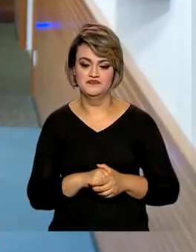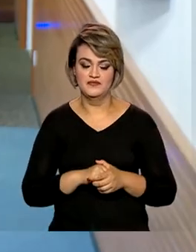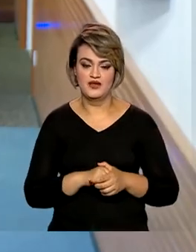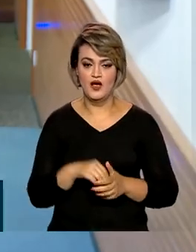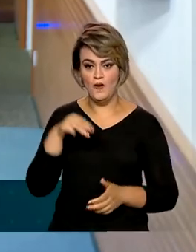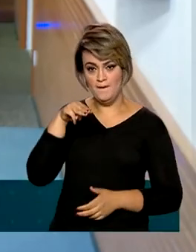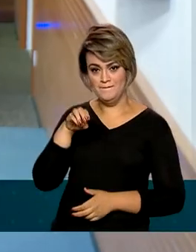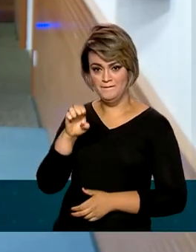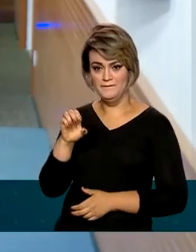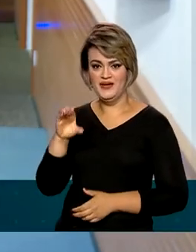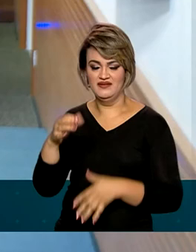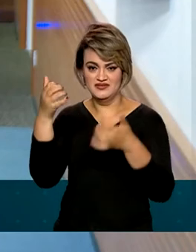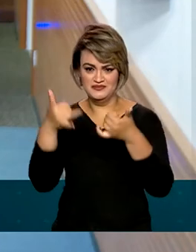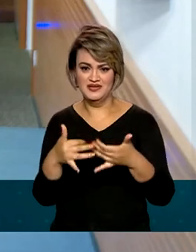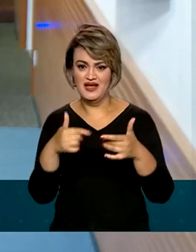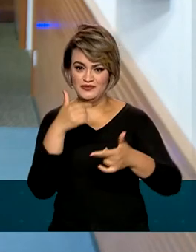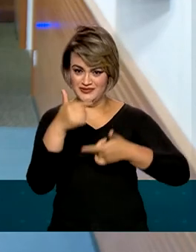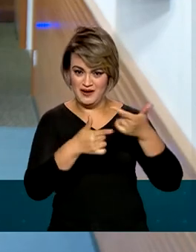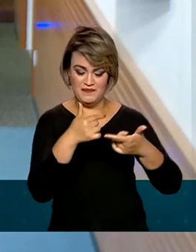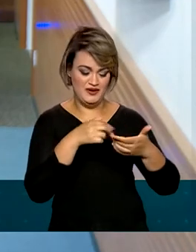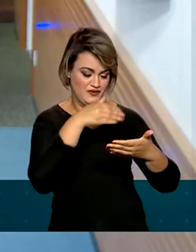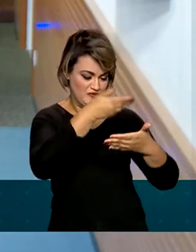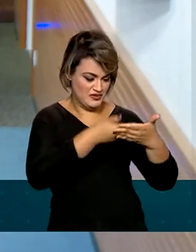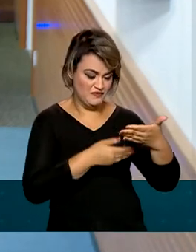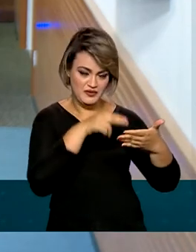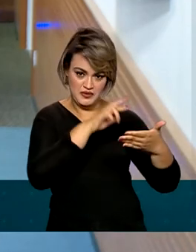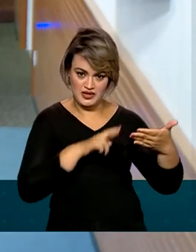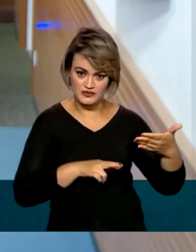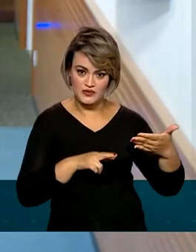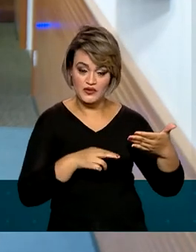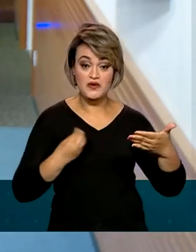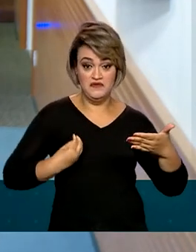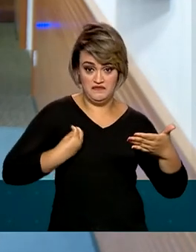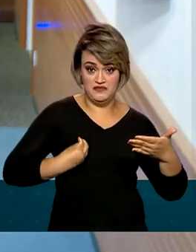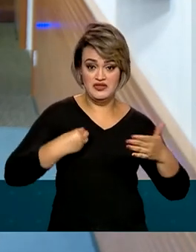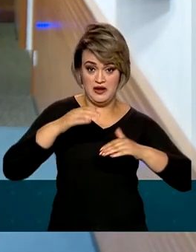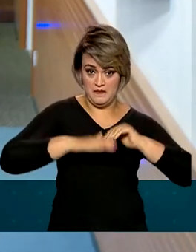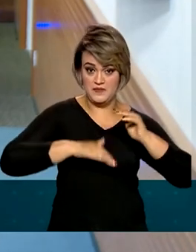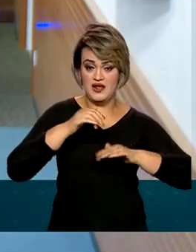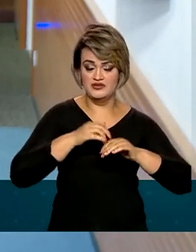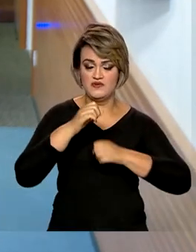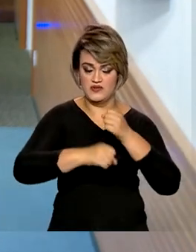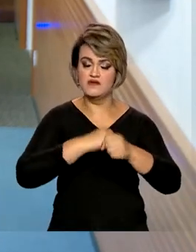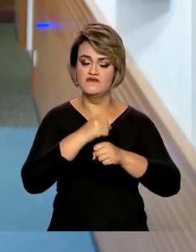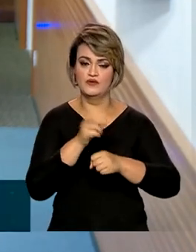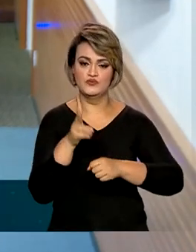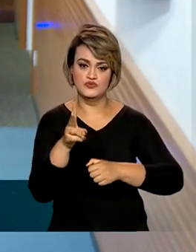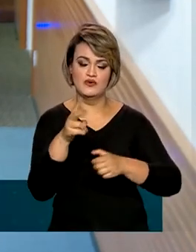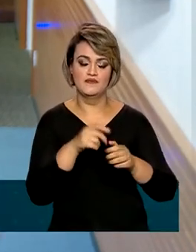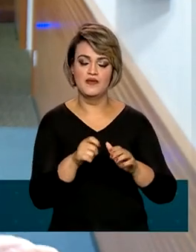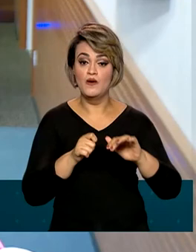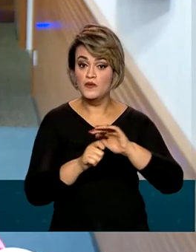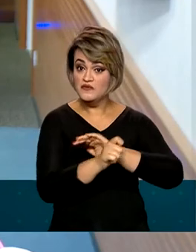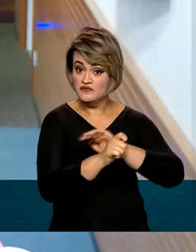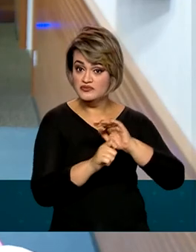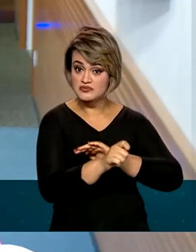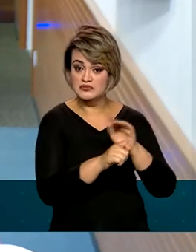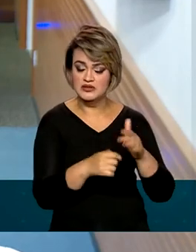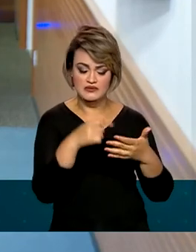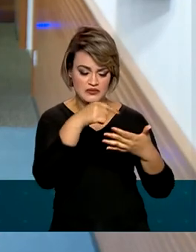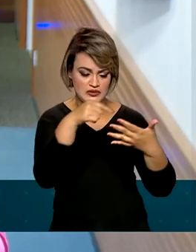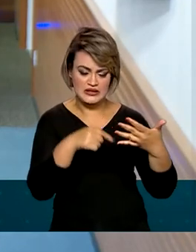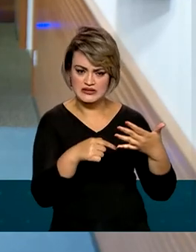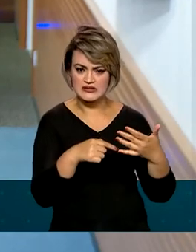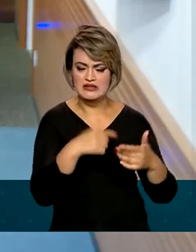maior parte dos trabalhos apresentados no relatório continua em vigor em 2022. O investimento total nas ações